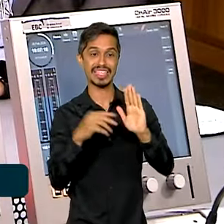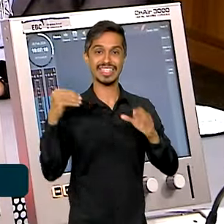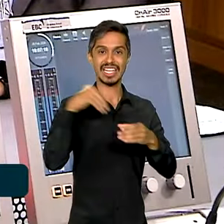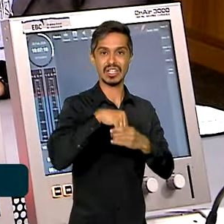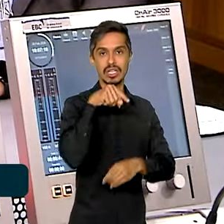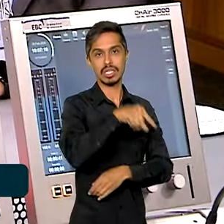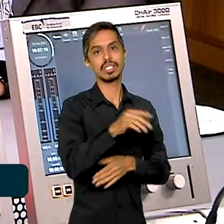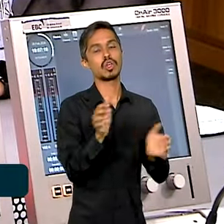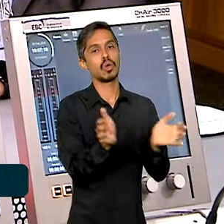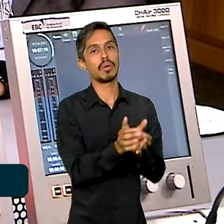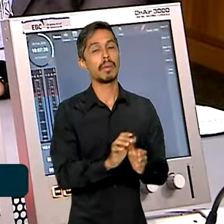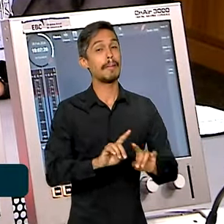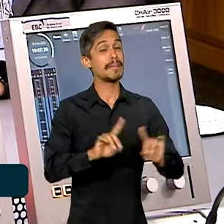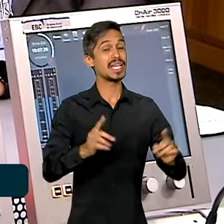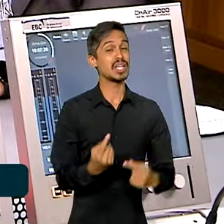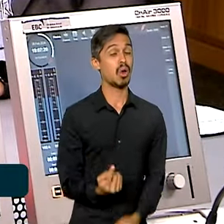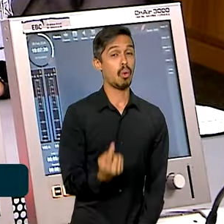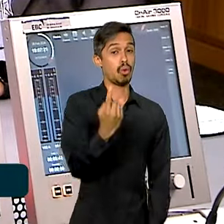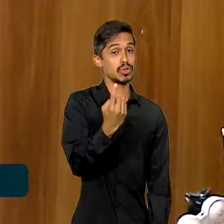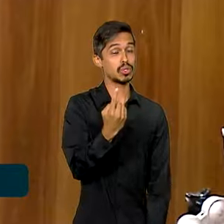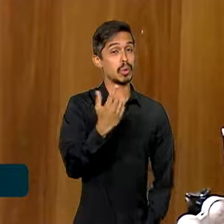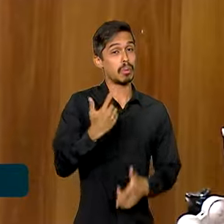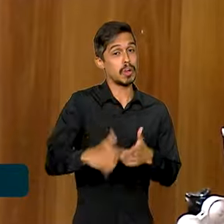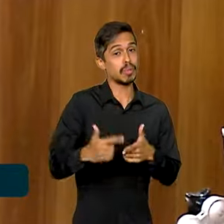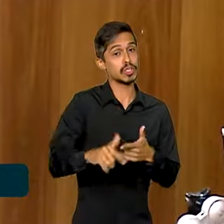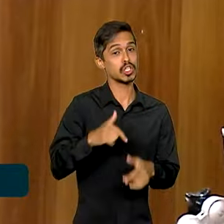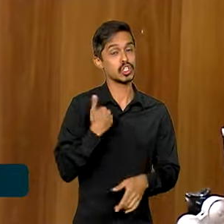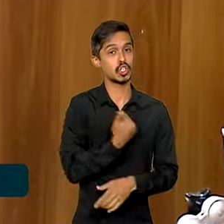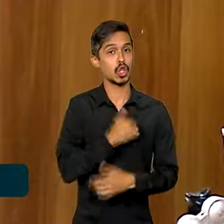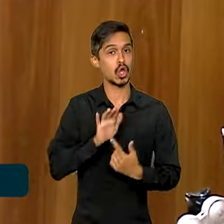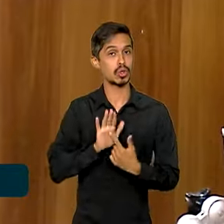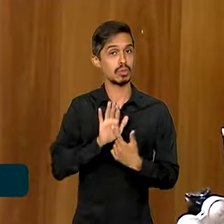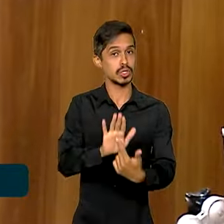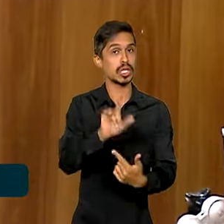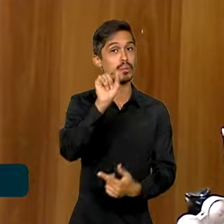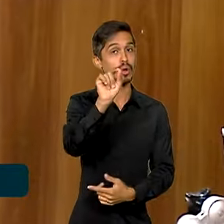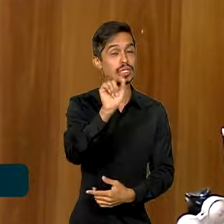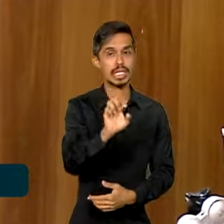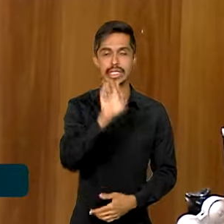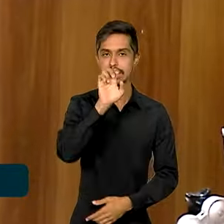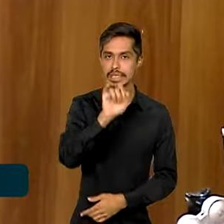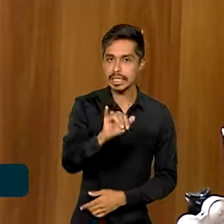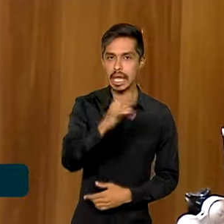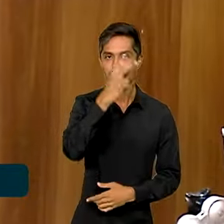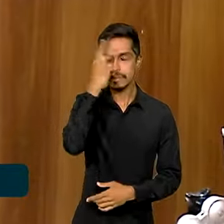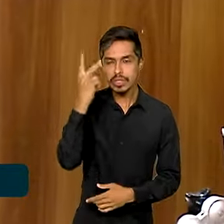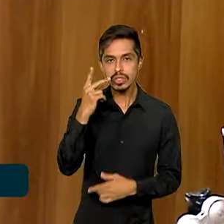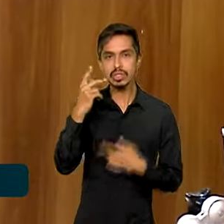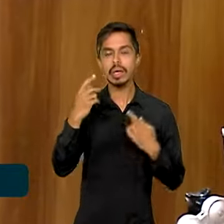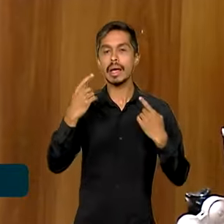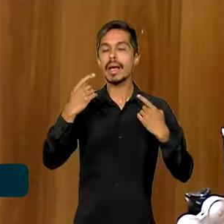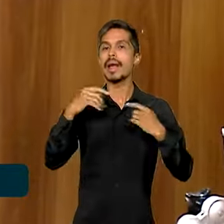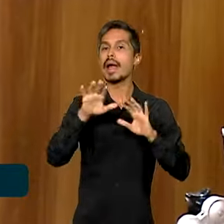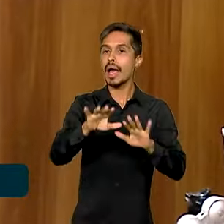bloco temático. A única questão que nós chamamos a atenção é que as pessoas, elas têm que